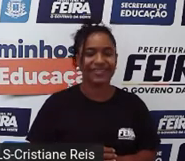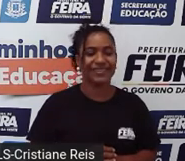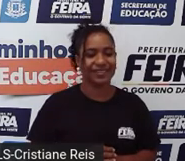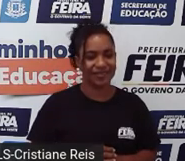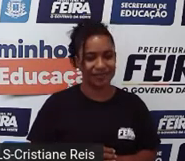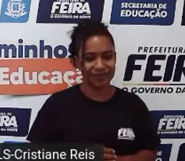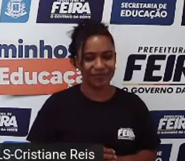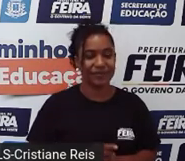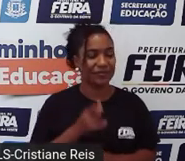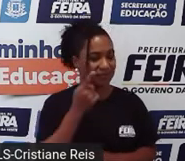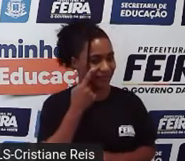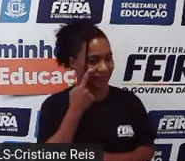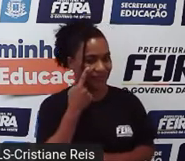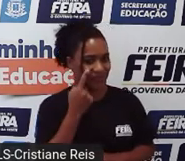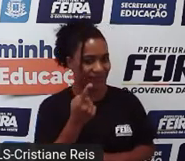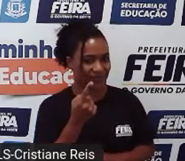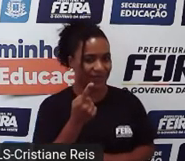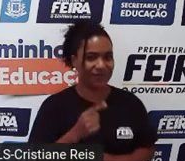Next one.